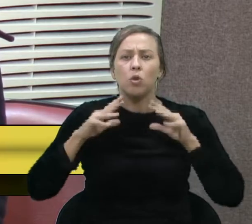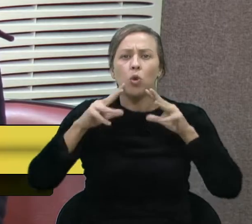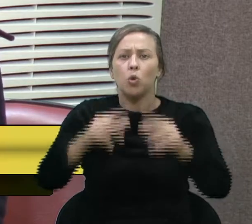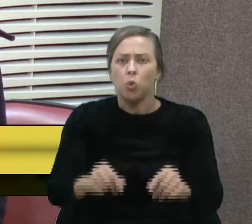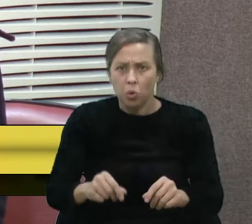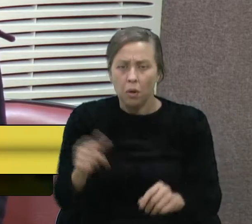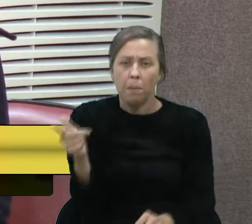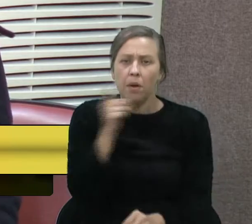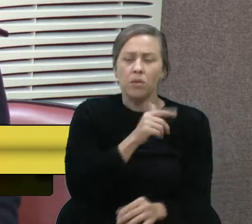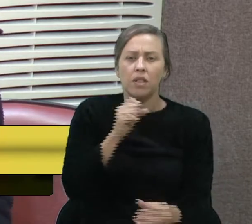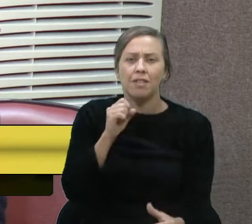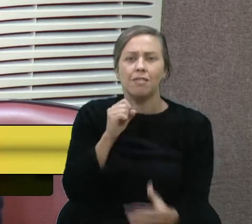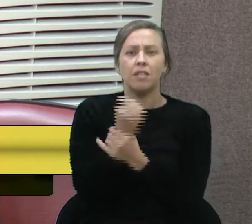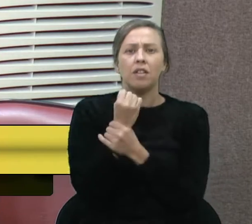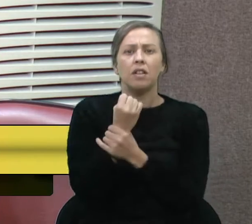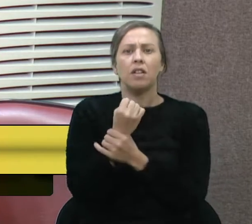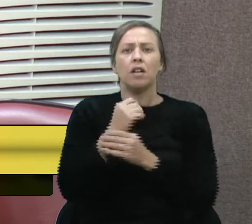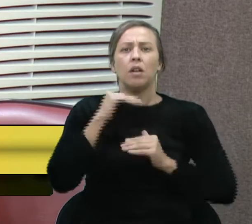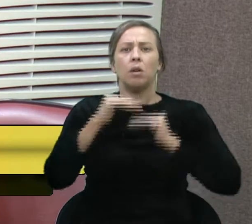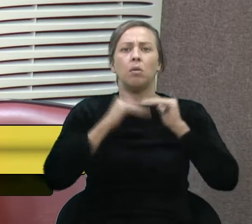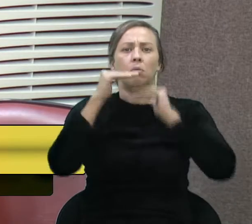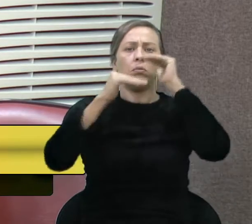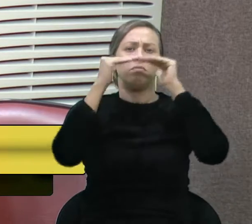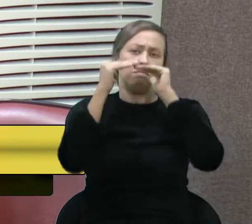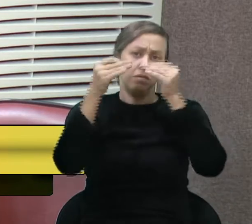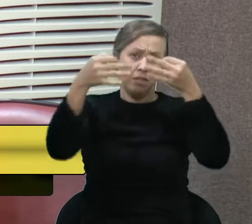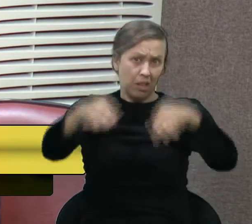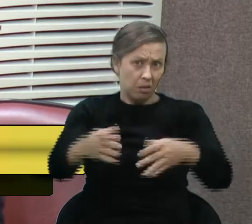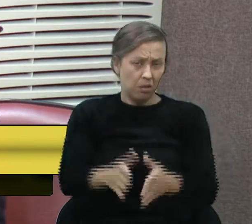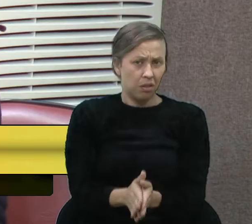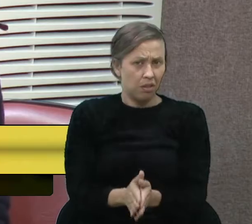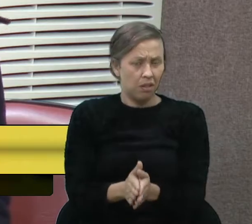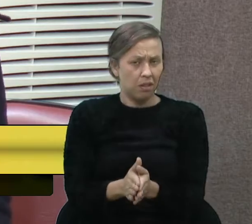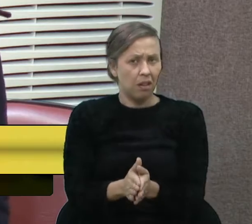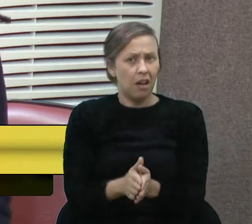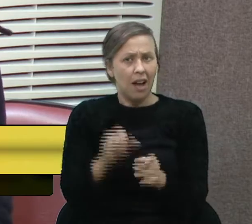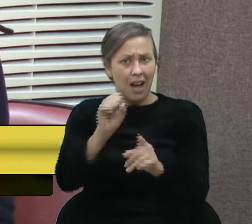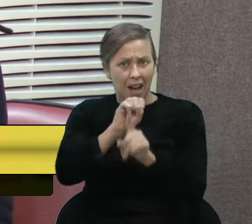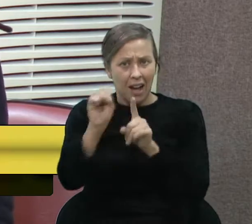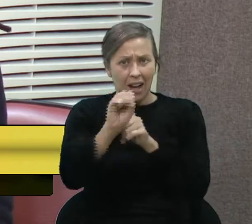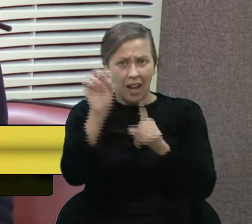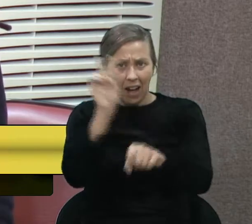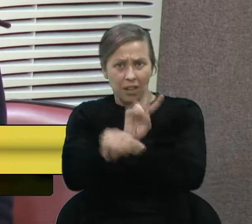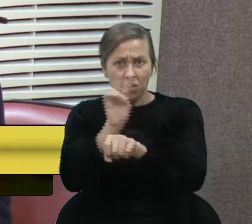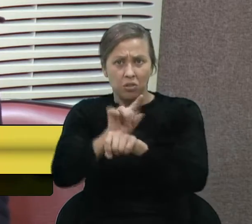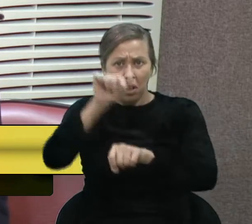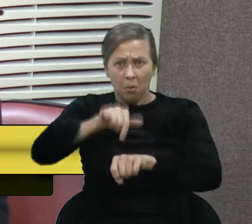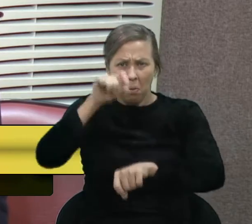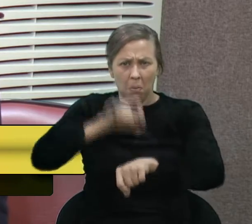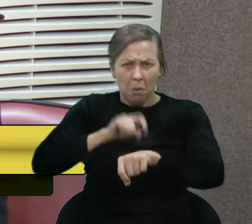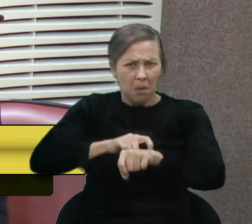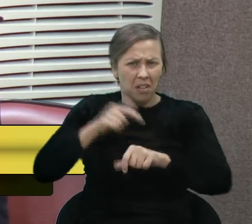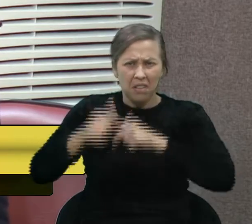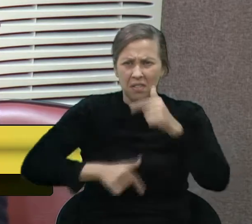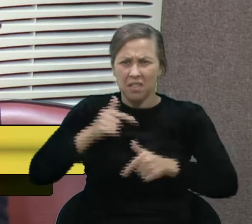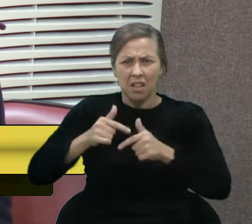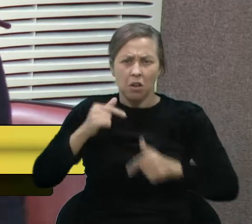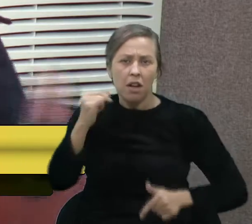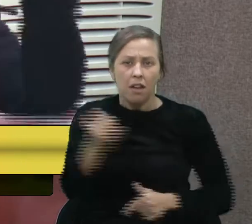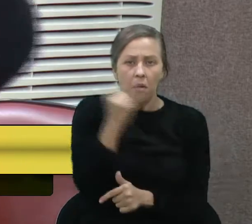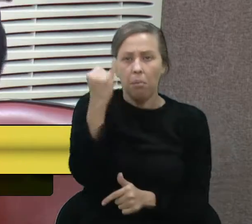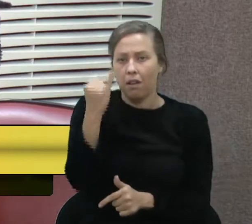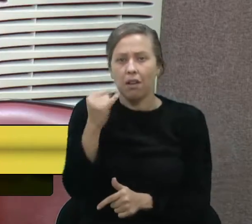para conseguir garantir o progresso e o desenvolvimento. A assistente social, para mim, nesse período, está fazendo um trabalho fundamental,